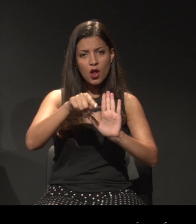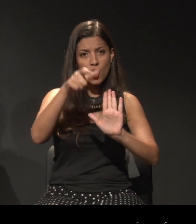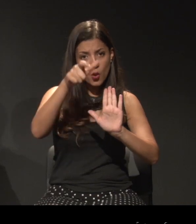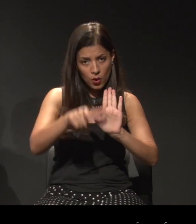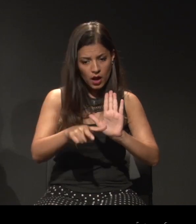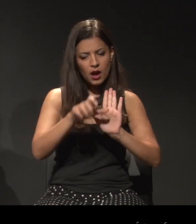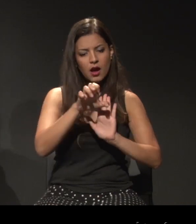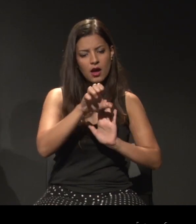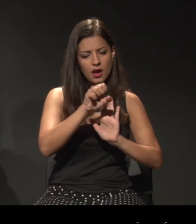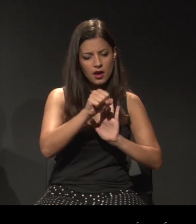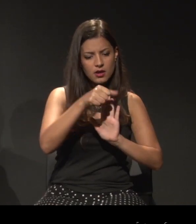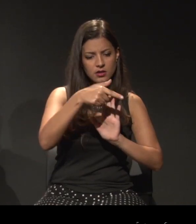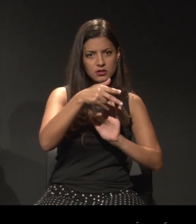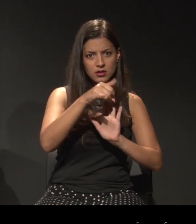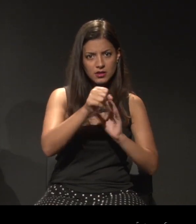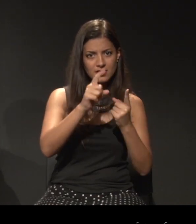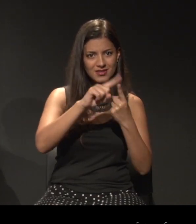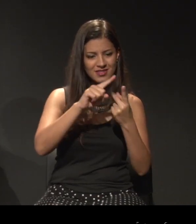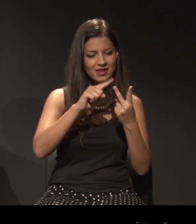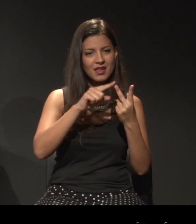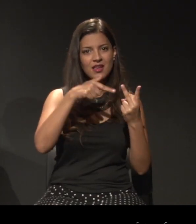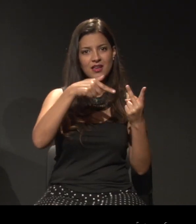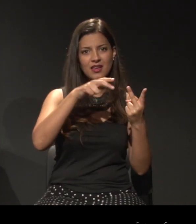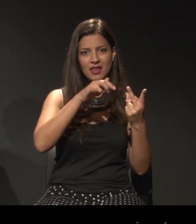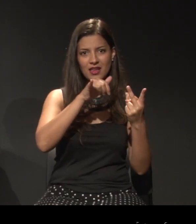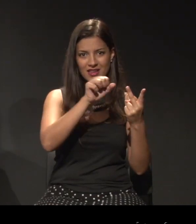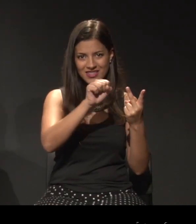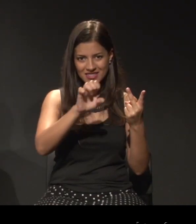esquiz, do que eu disse e com coesse.